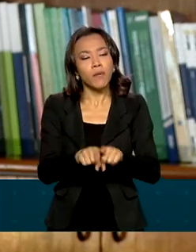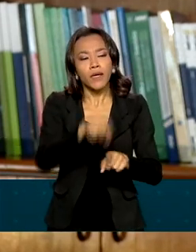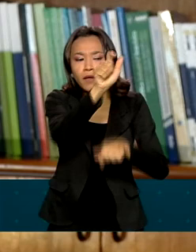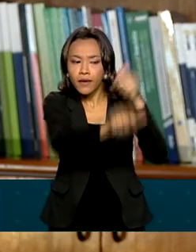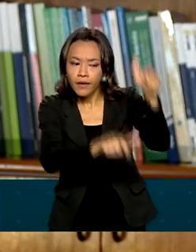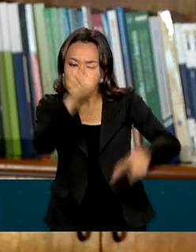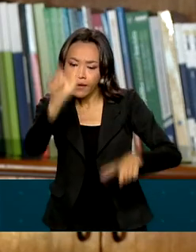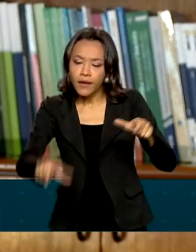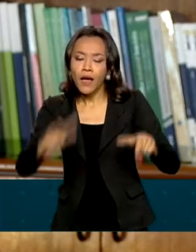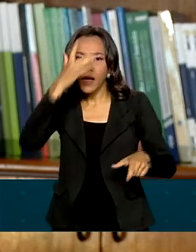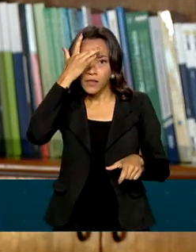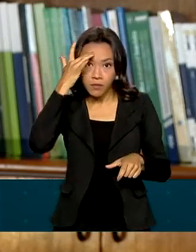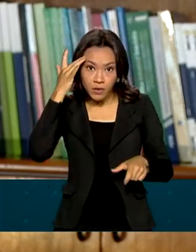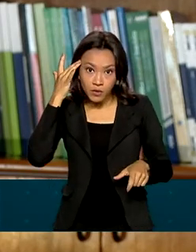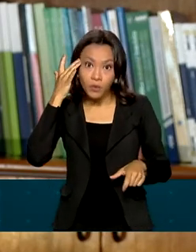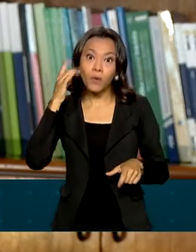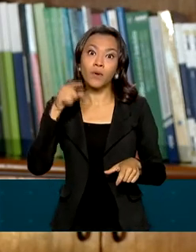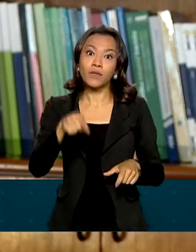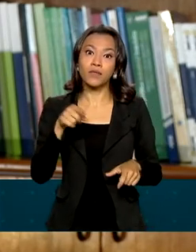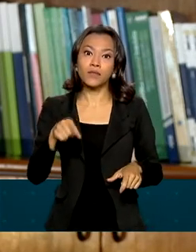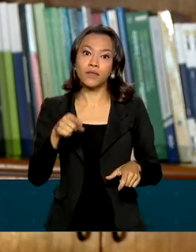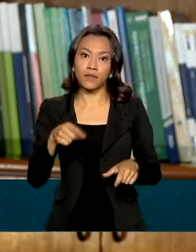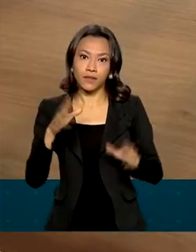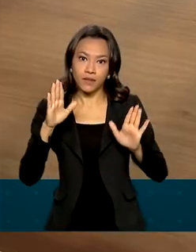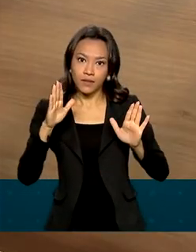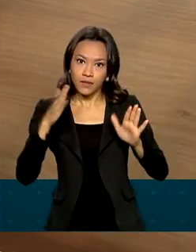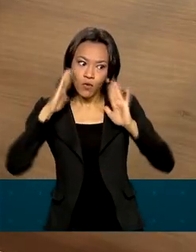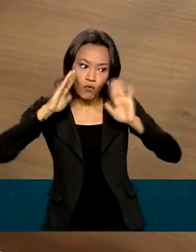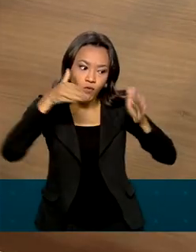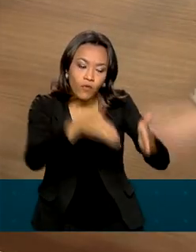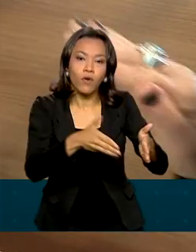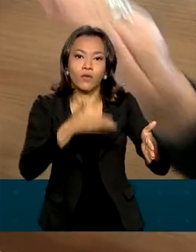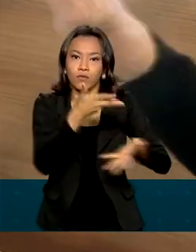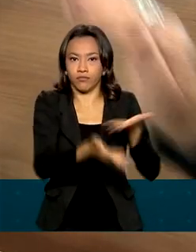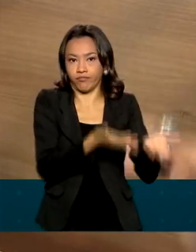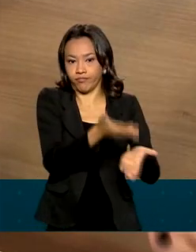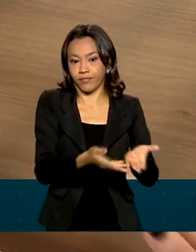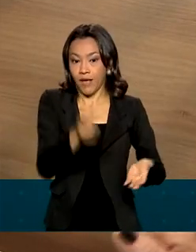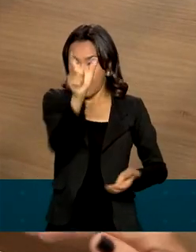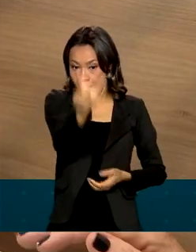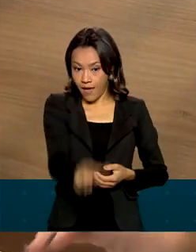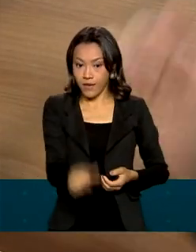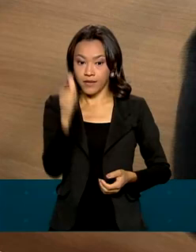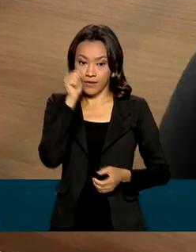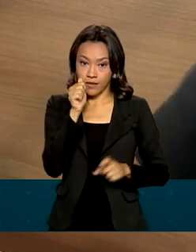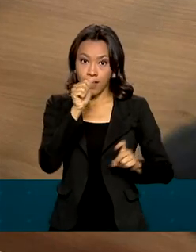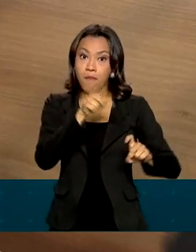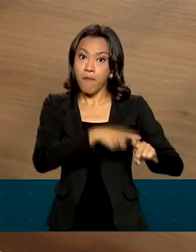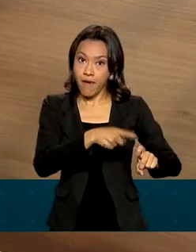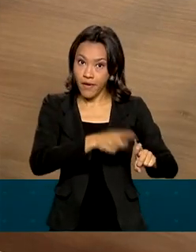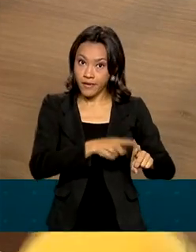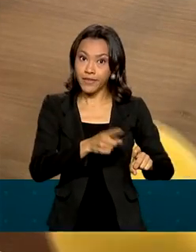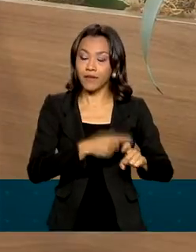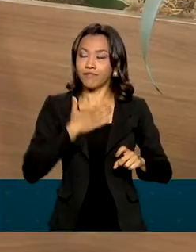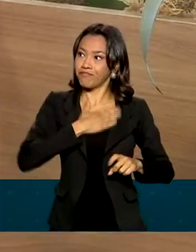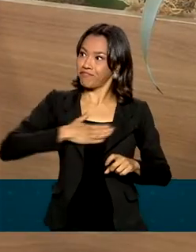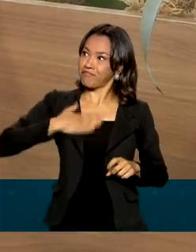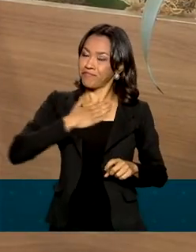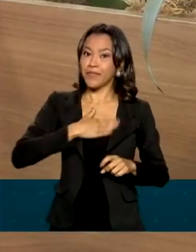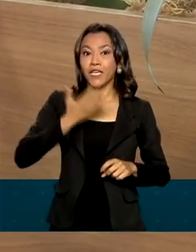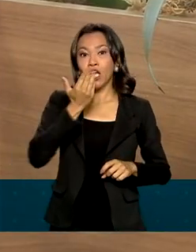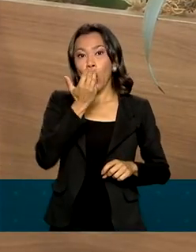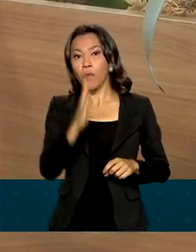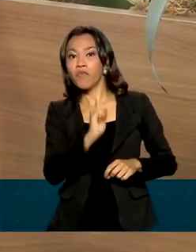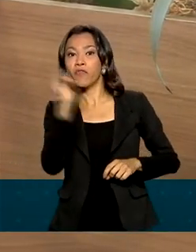no centro do programa de alimentação do trabalhador. A novidade agradou essa médica que come fora de casa de